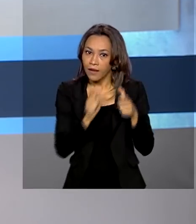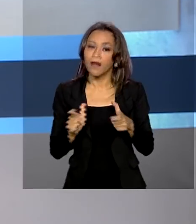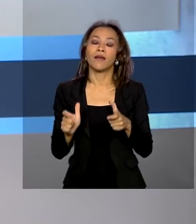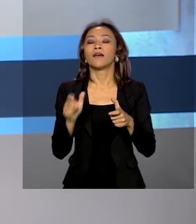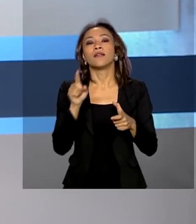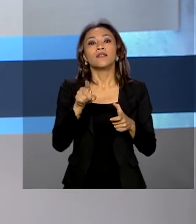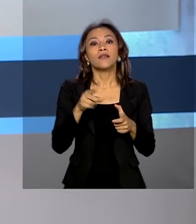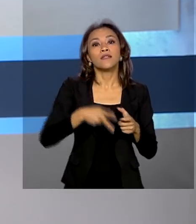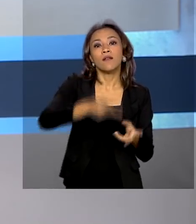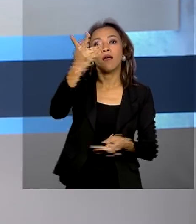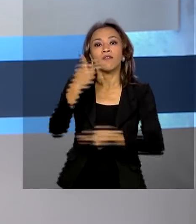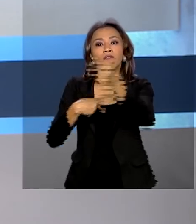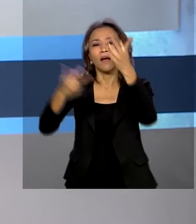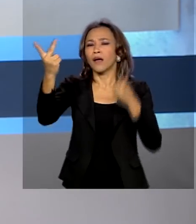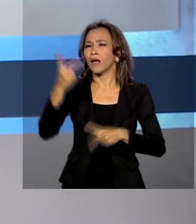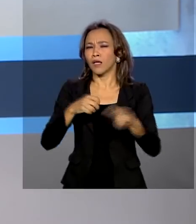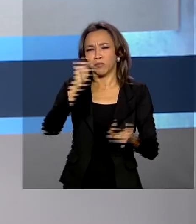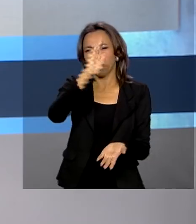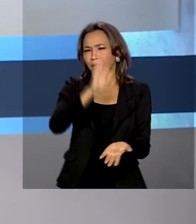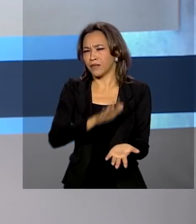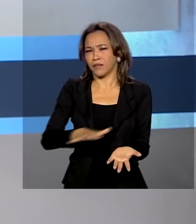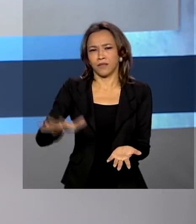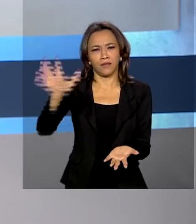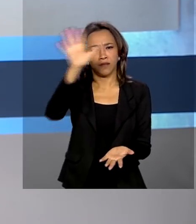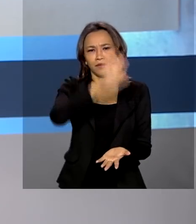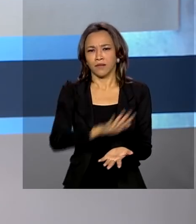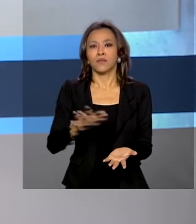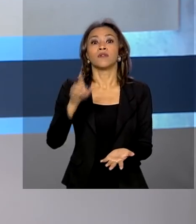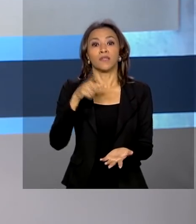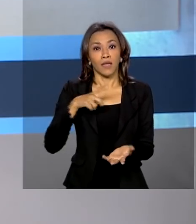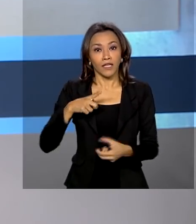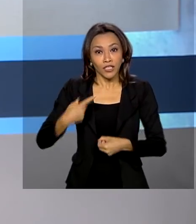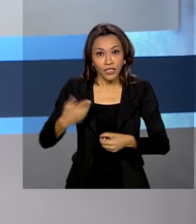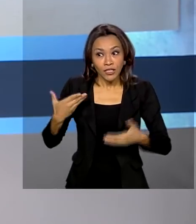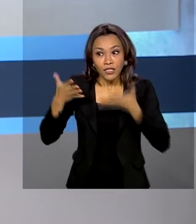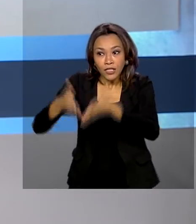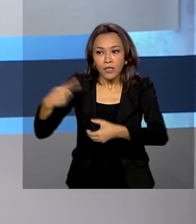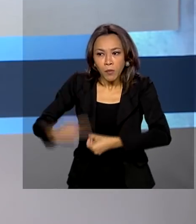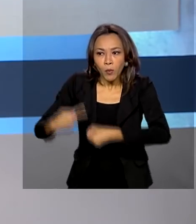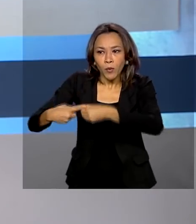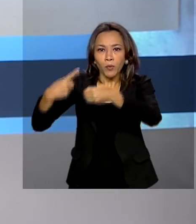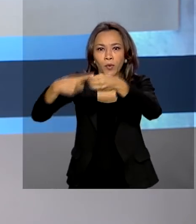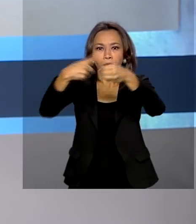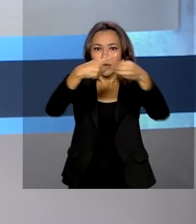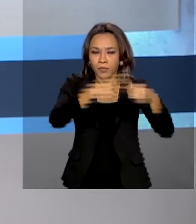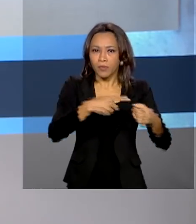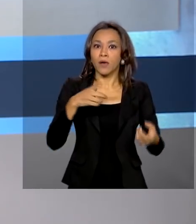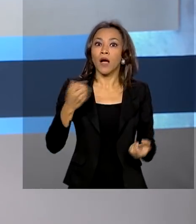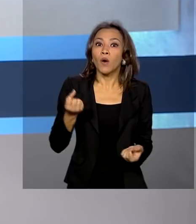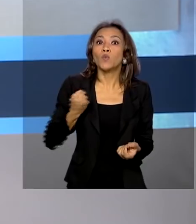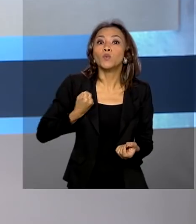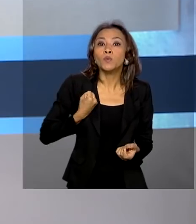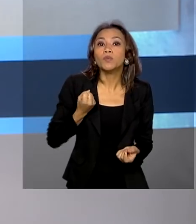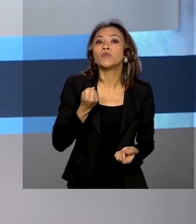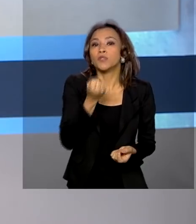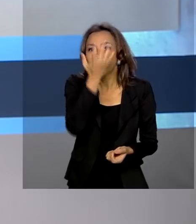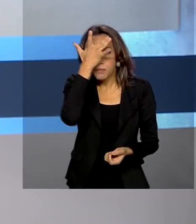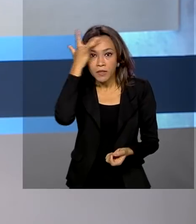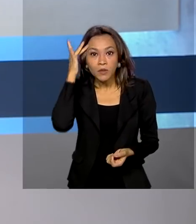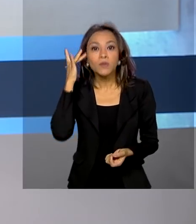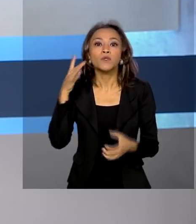estão sendo enviados para todo o país. A vacina está chegando aos municípios de forma proporcional ao número de pessoas que têm